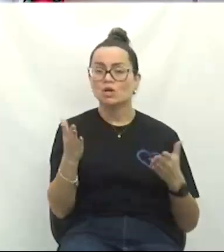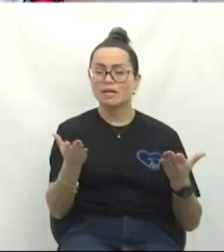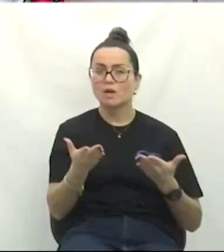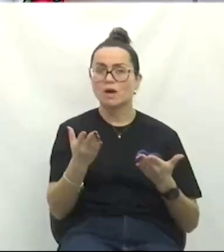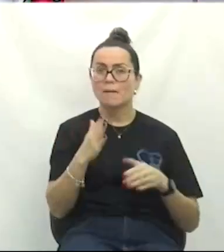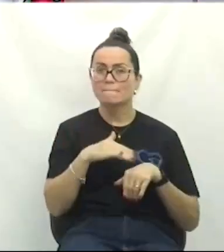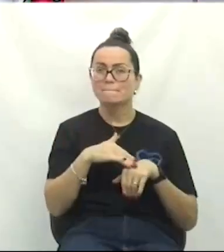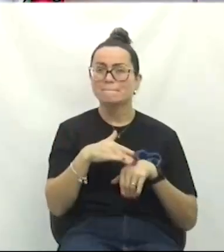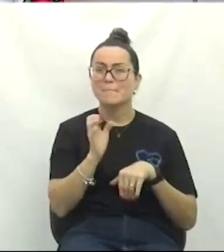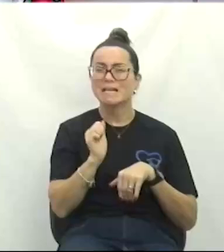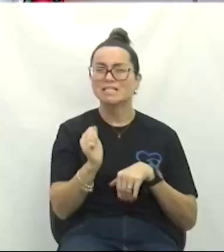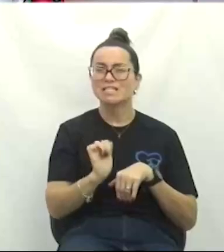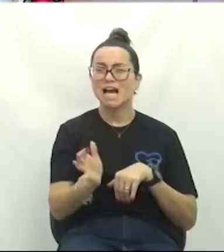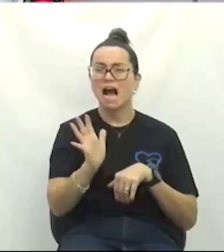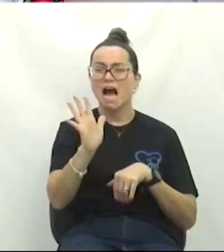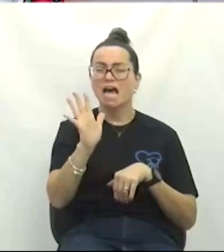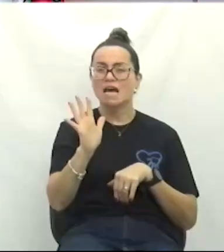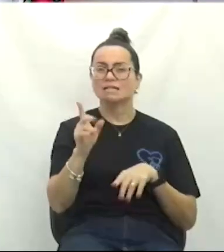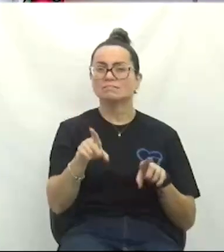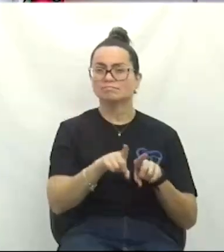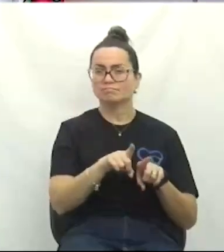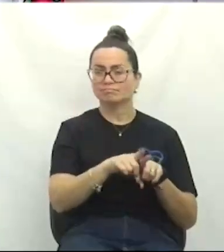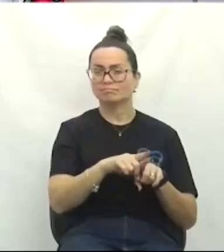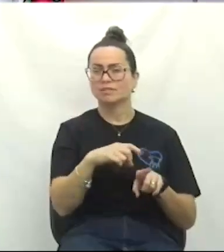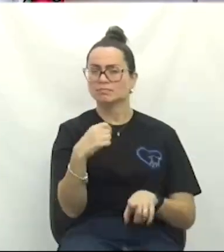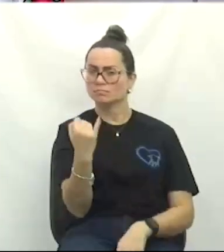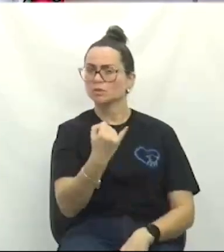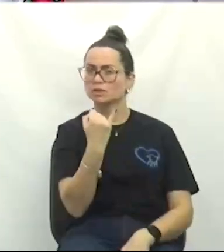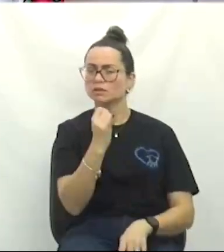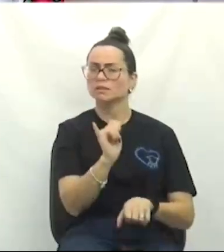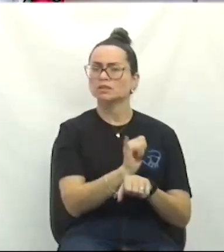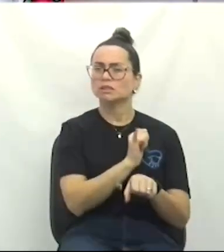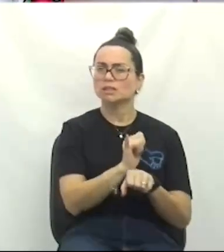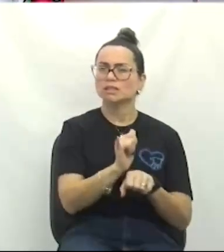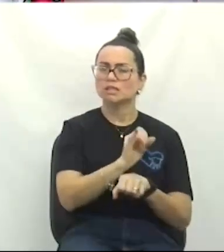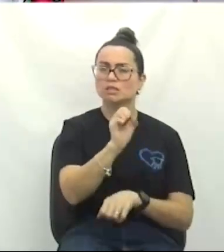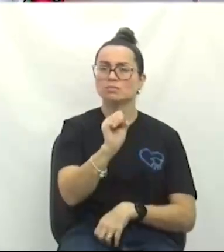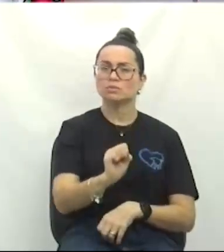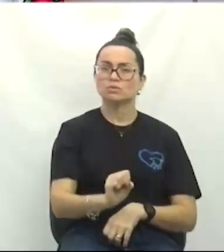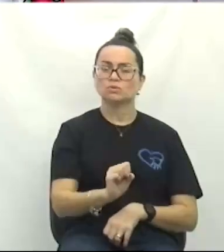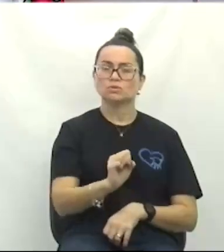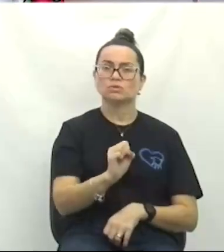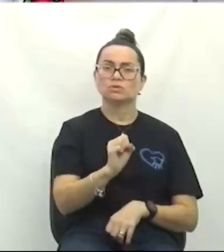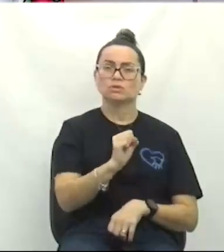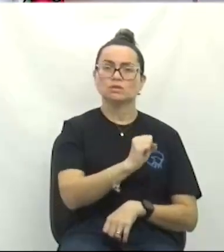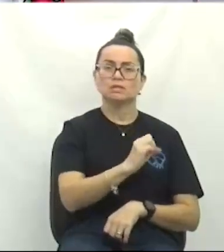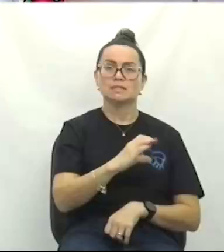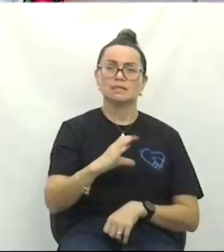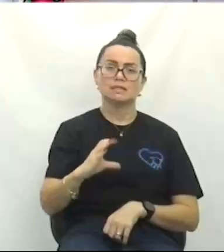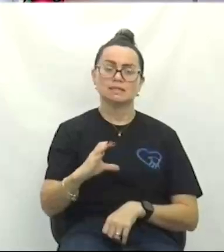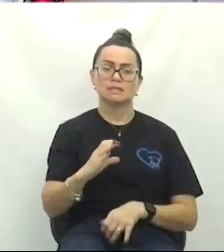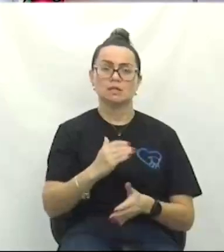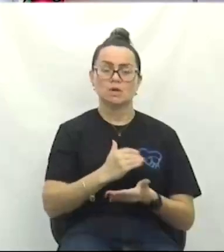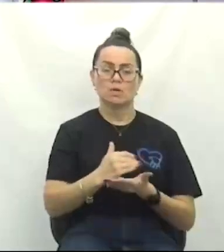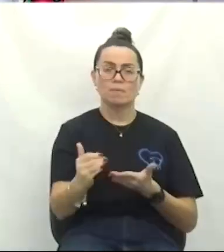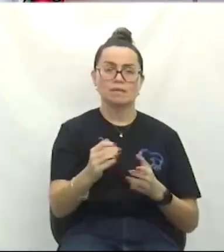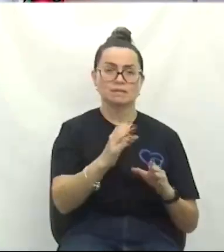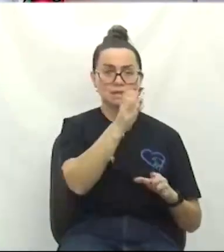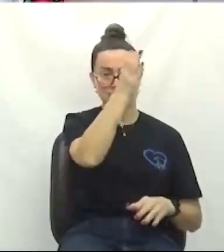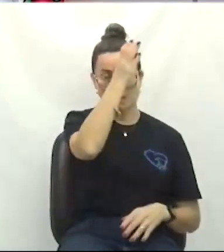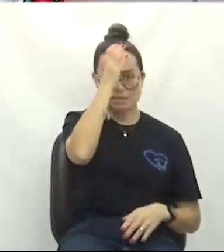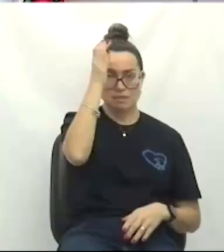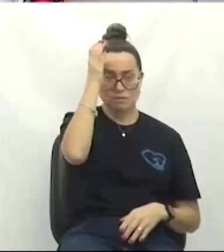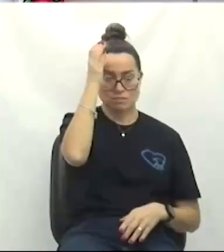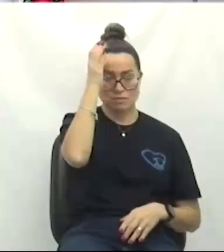E é uma obra de importância estratégica para sul de Santa Catarina. Ela começa aqui em Criciúma e vai até Uruçanga. Mas